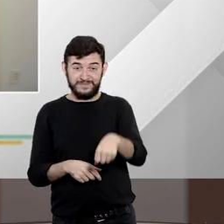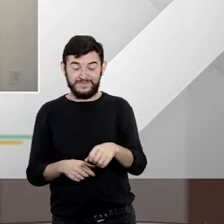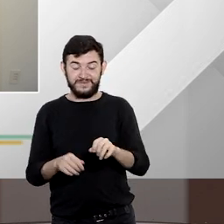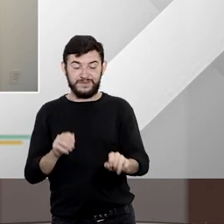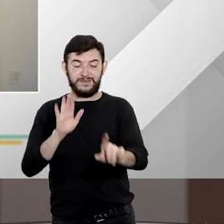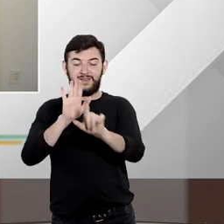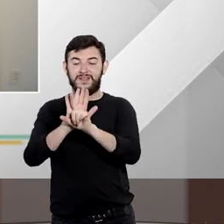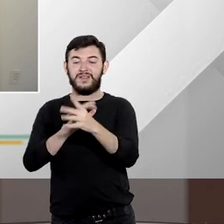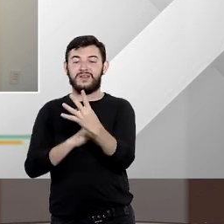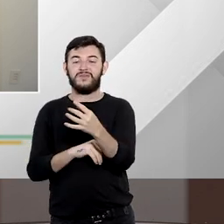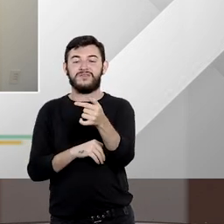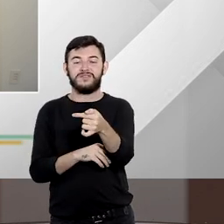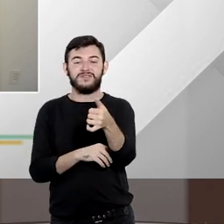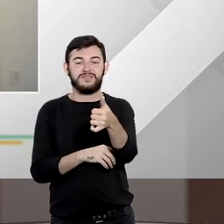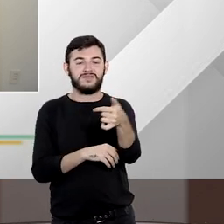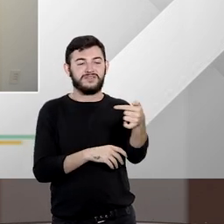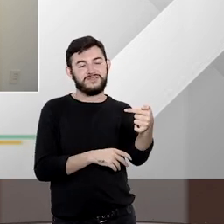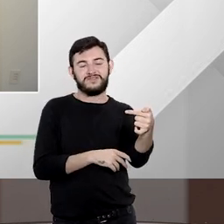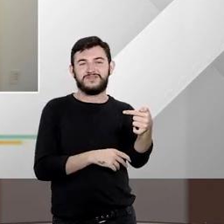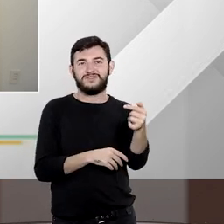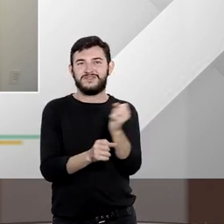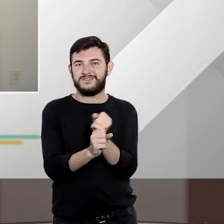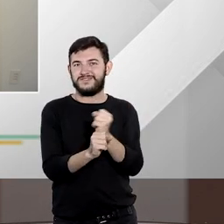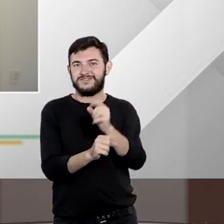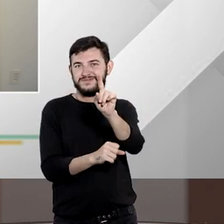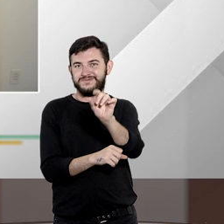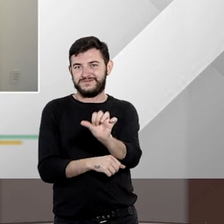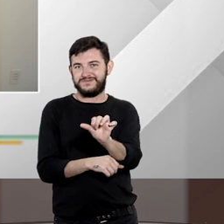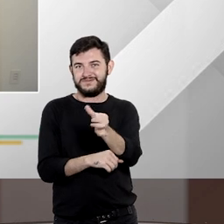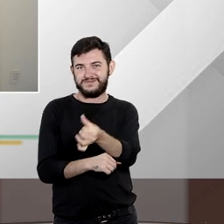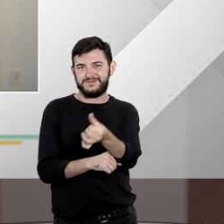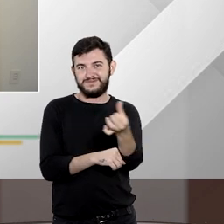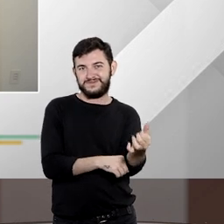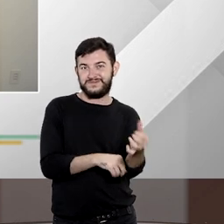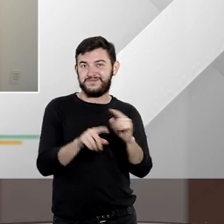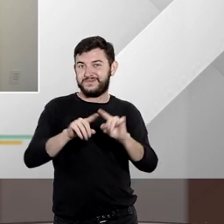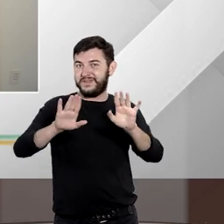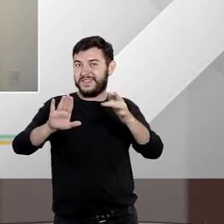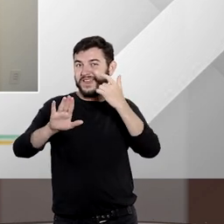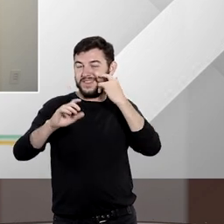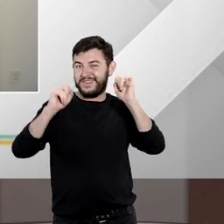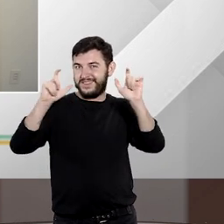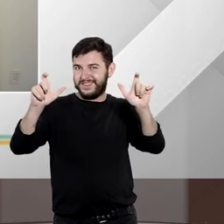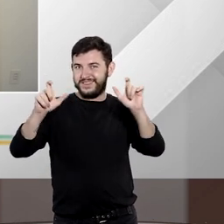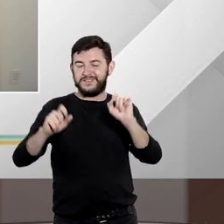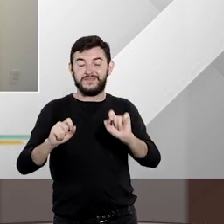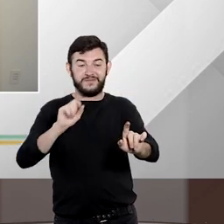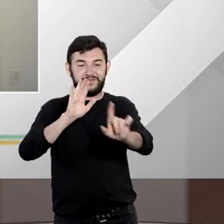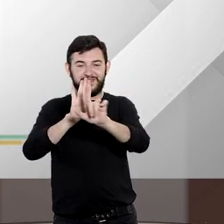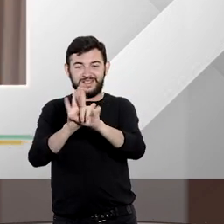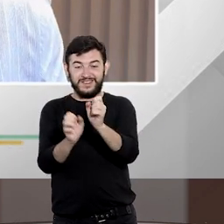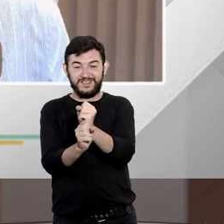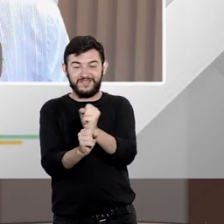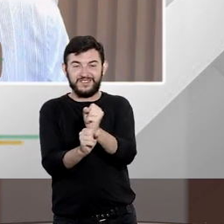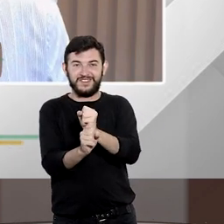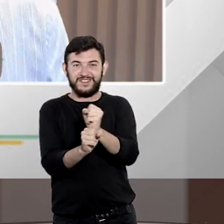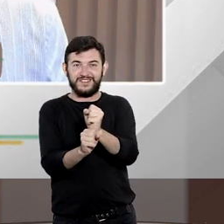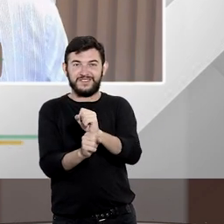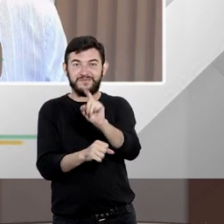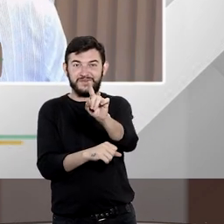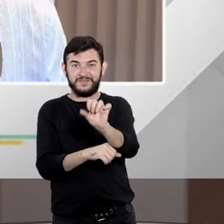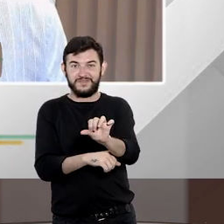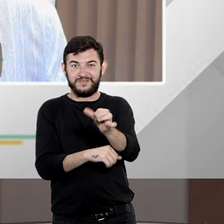lei 4717 ela é de 66 Fátima mas veja ser uma lei da década de 60